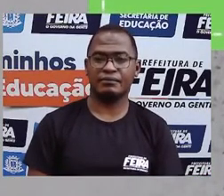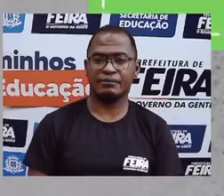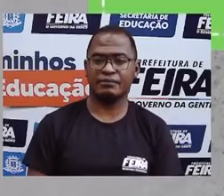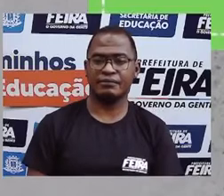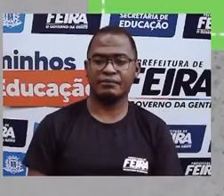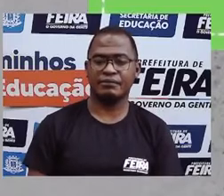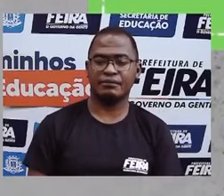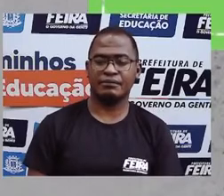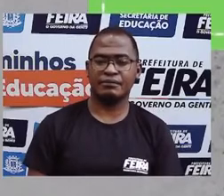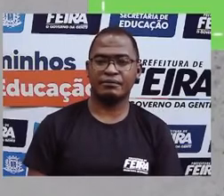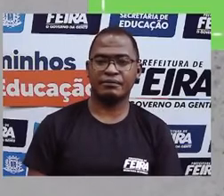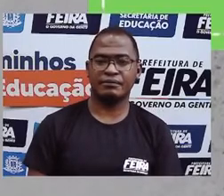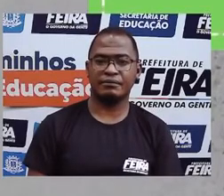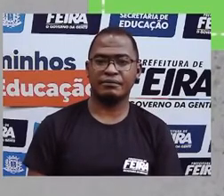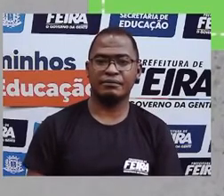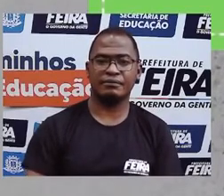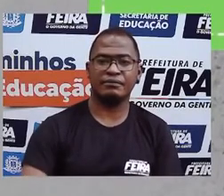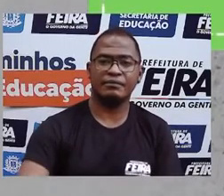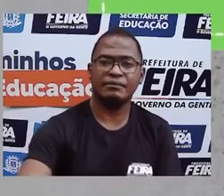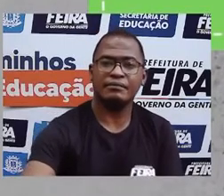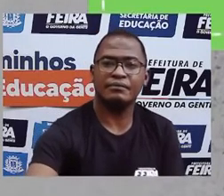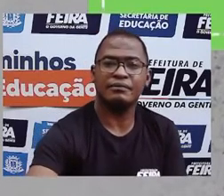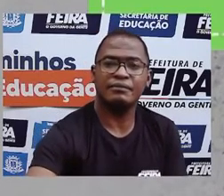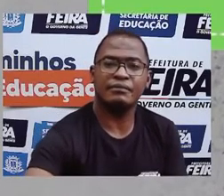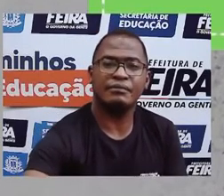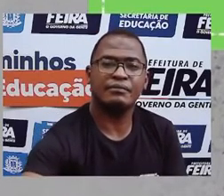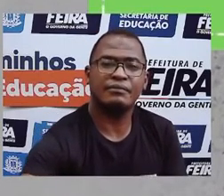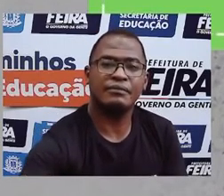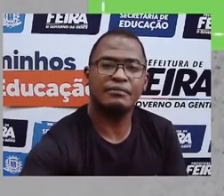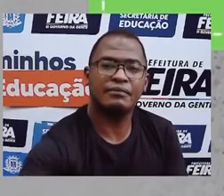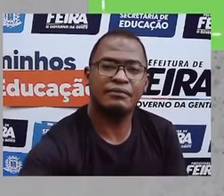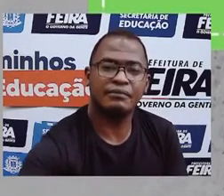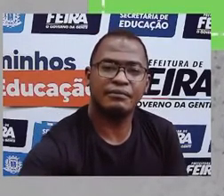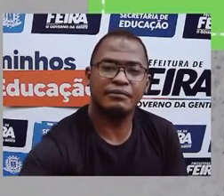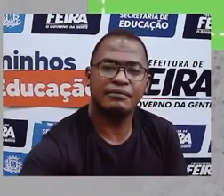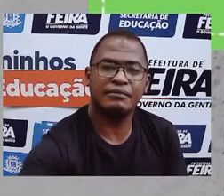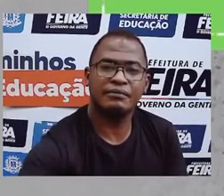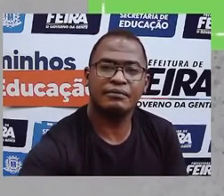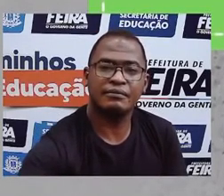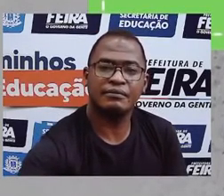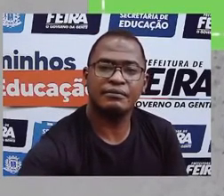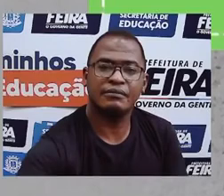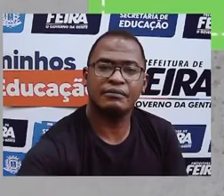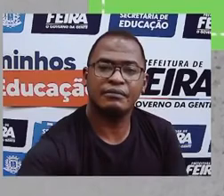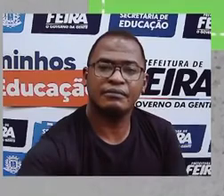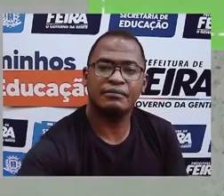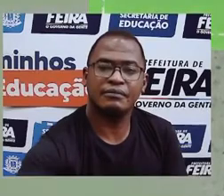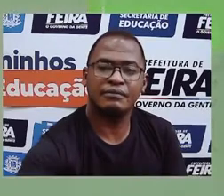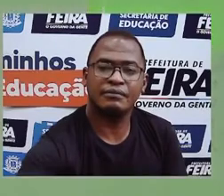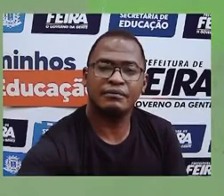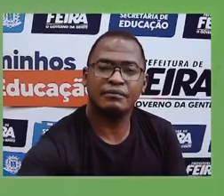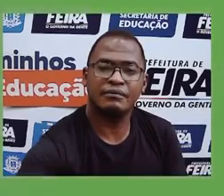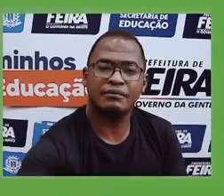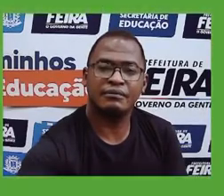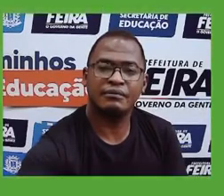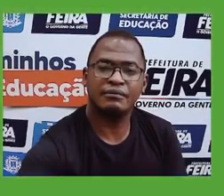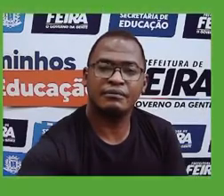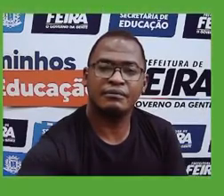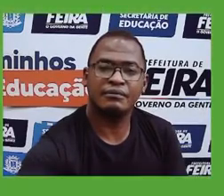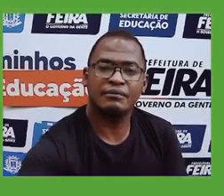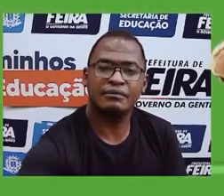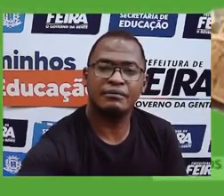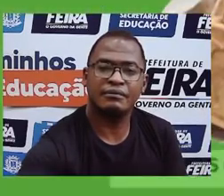sal e açúcar em pequenas quantidades, ao temperar e cozinhar alimentos. Atualmente, o consumo